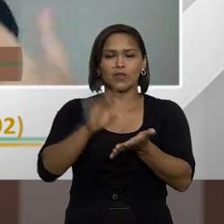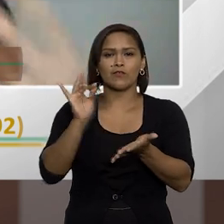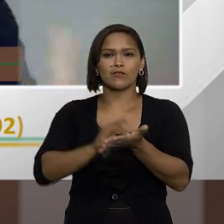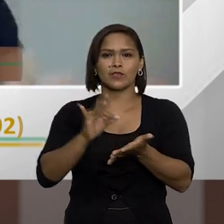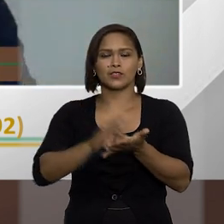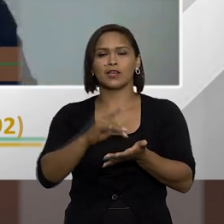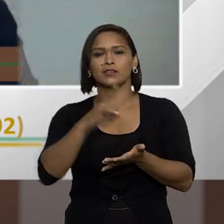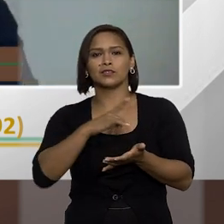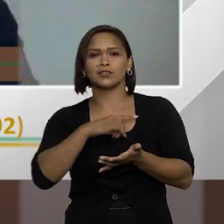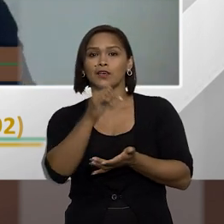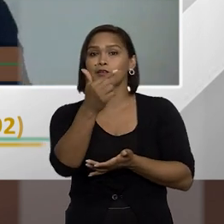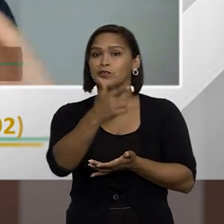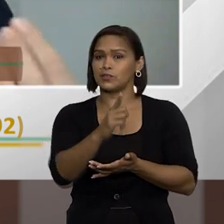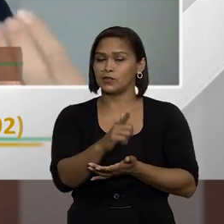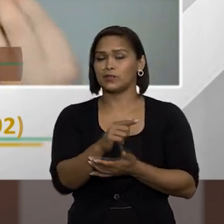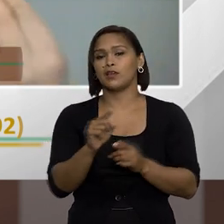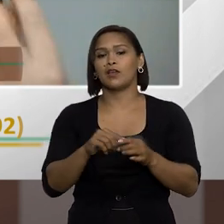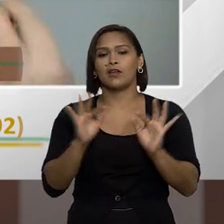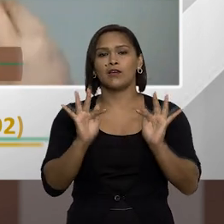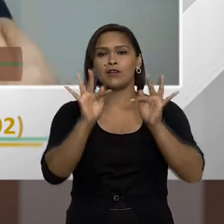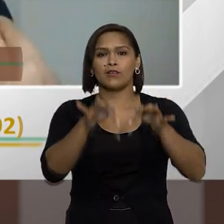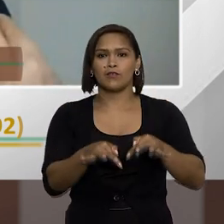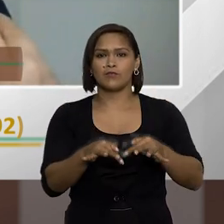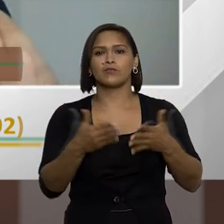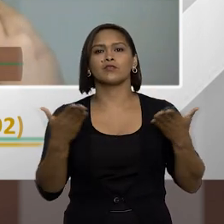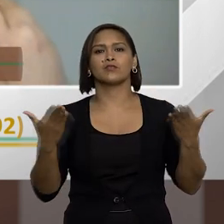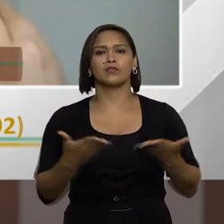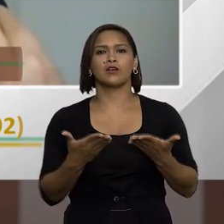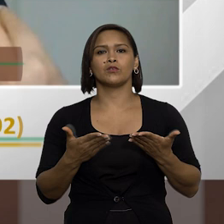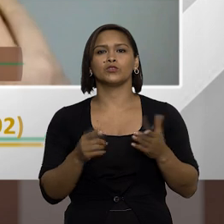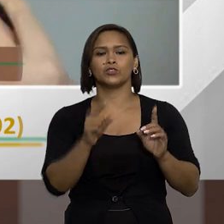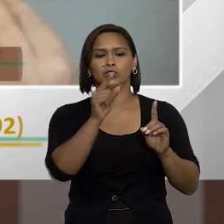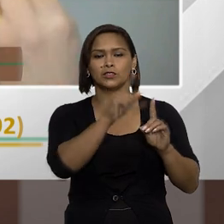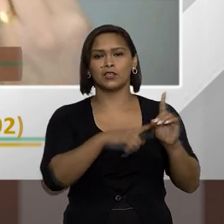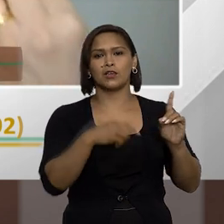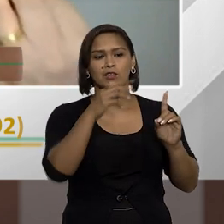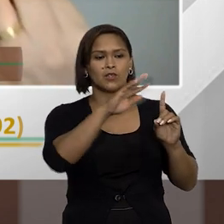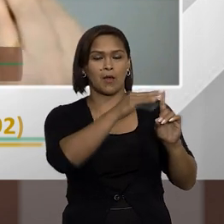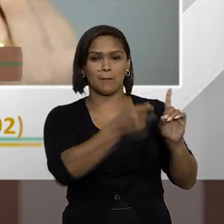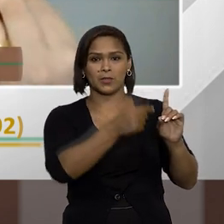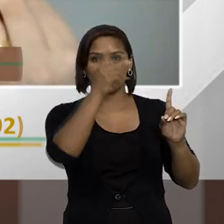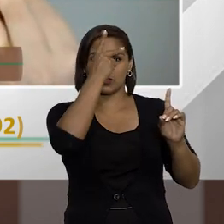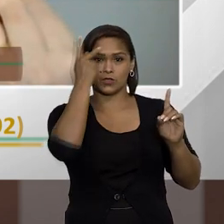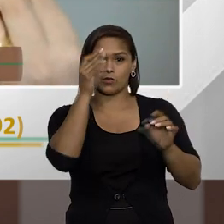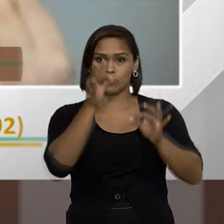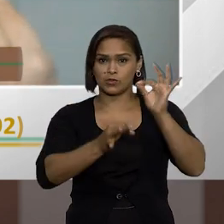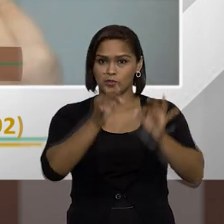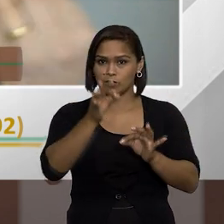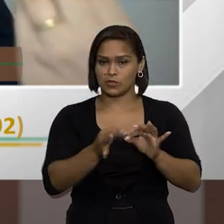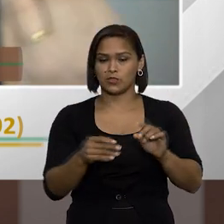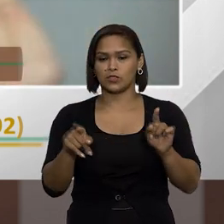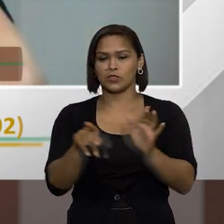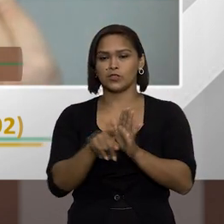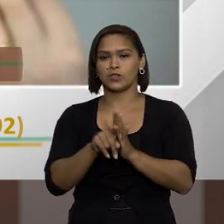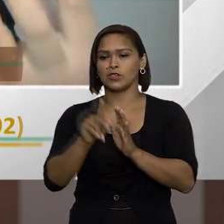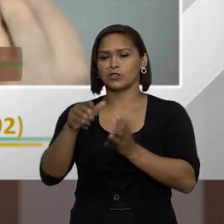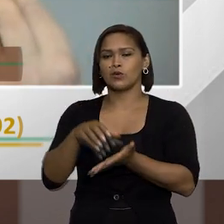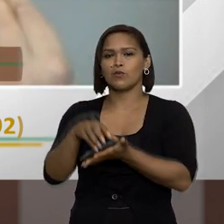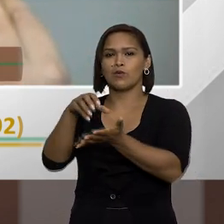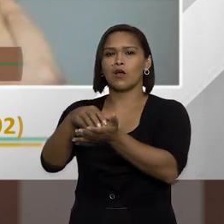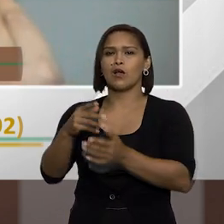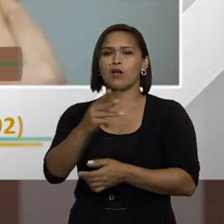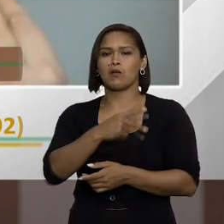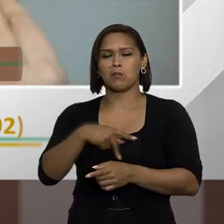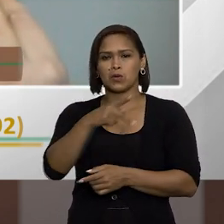a existência ou não dos indícios ao final atualmente tanto a pessoa jurídica lesada por meio dos seus